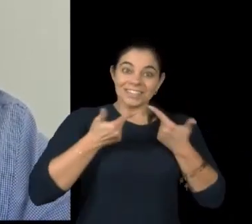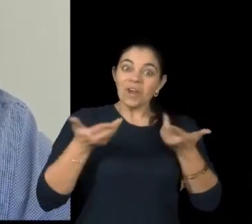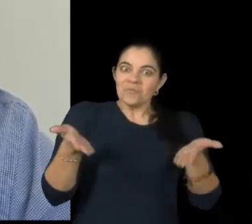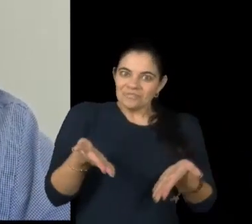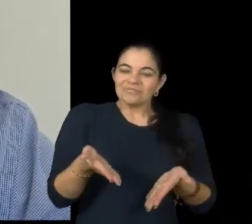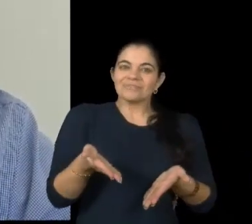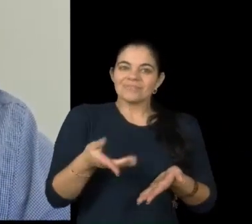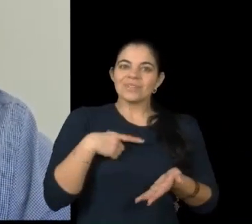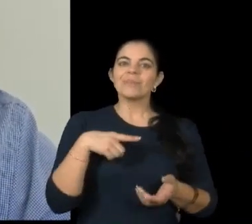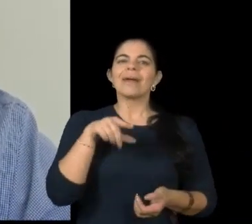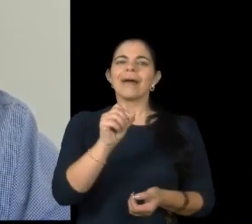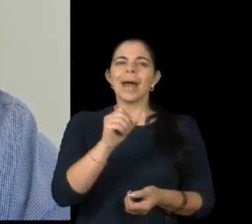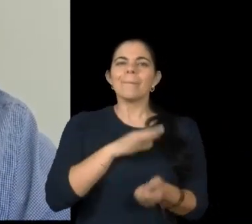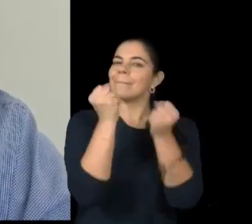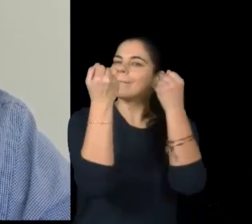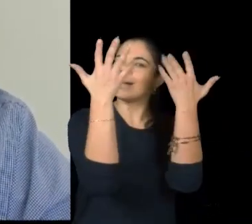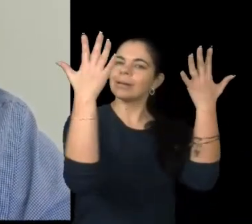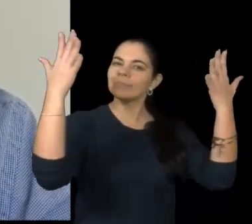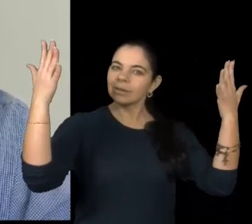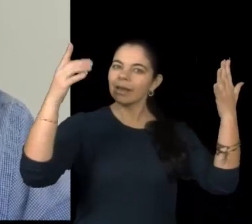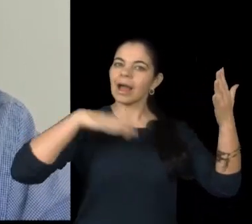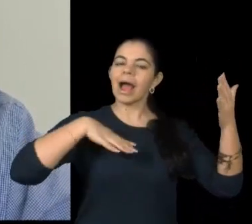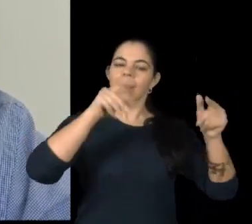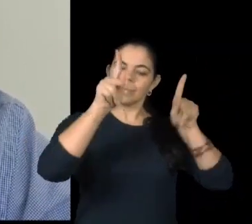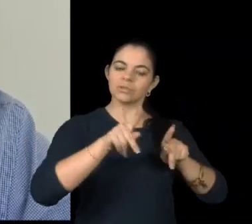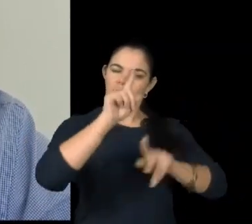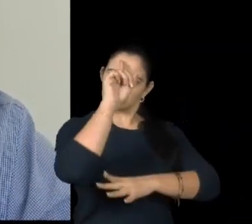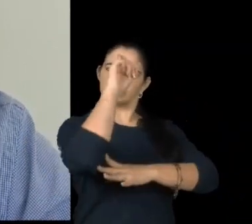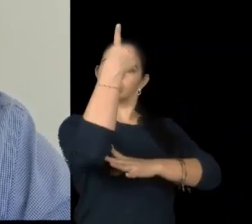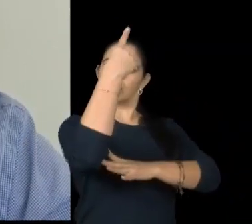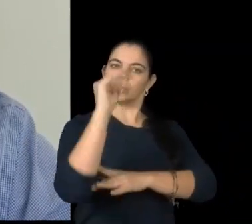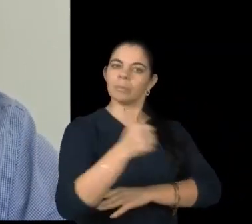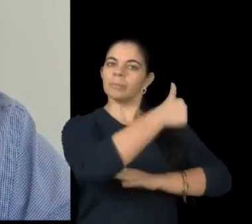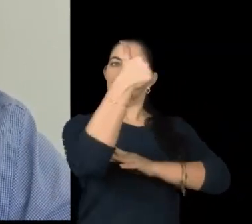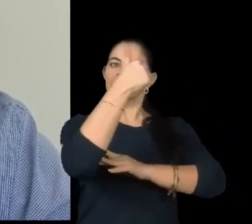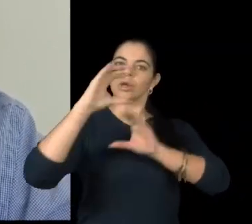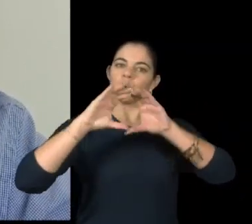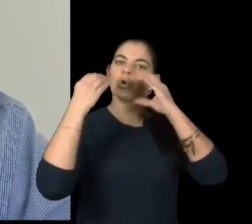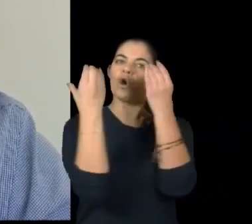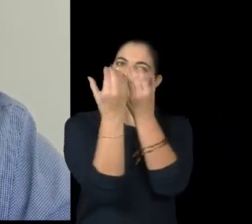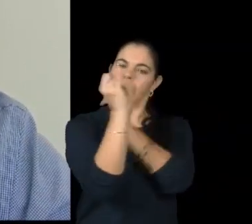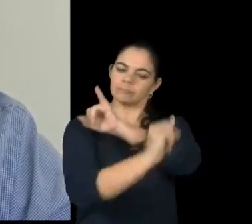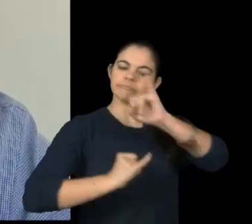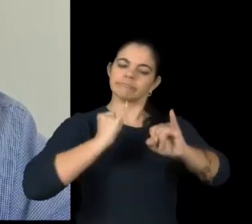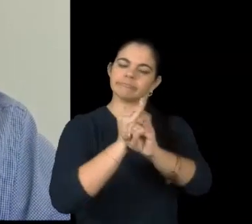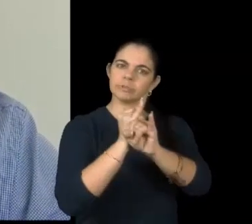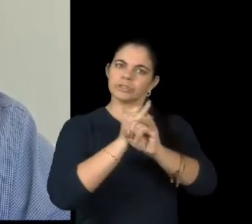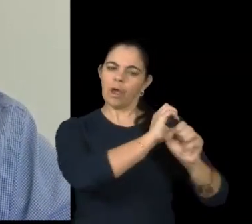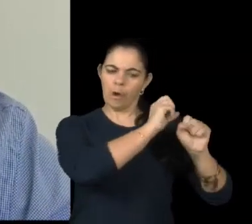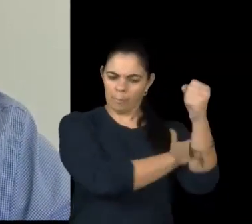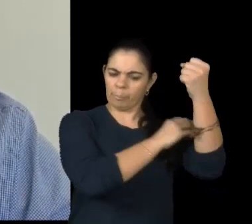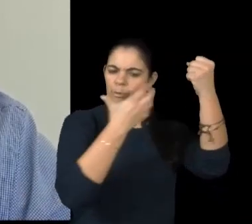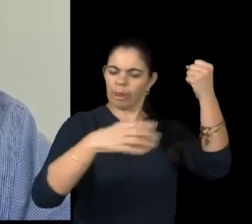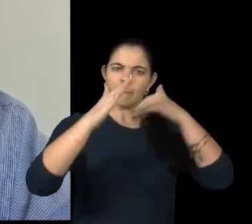hoje para parabenizar o idealizador do primeiro congresso online de empoderamento e práticas